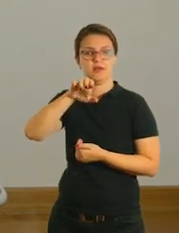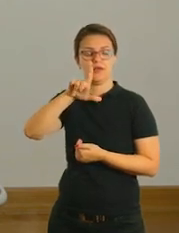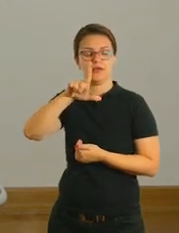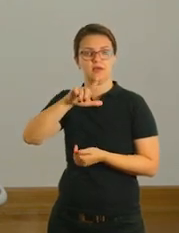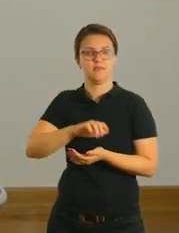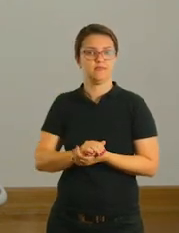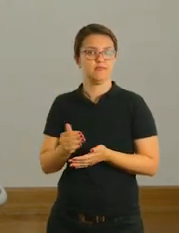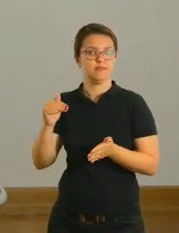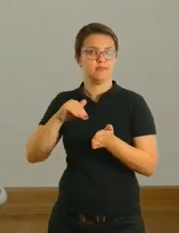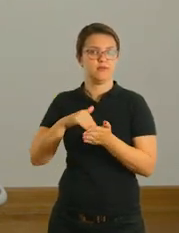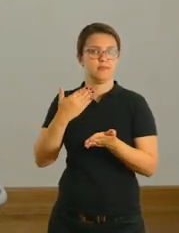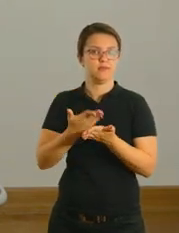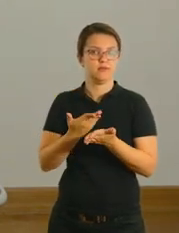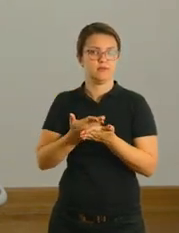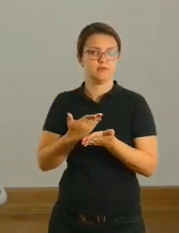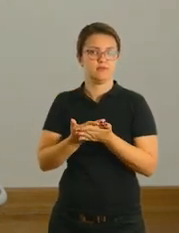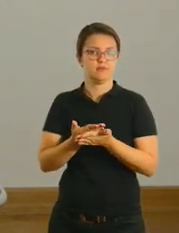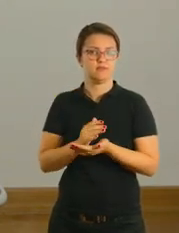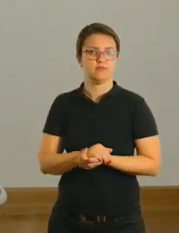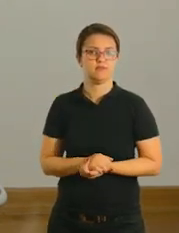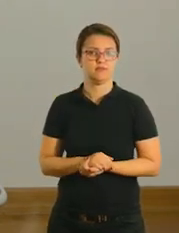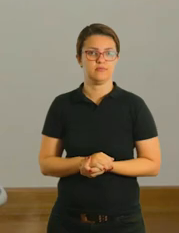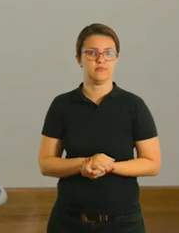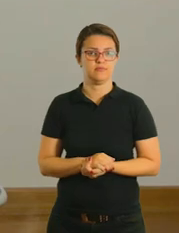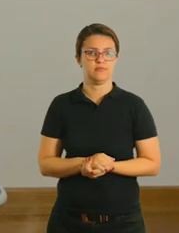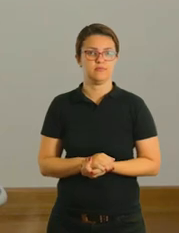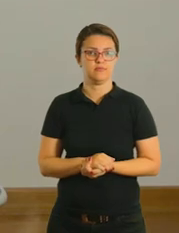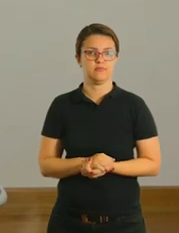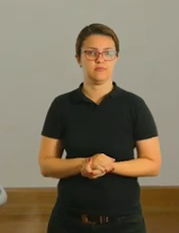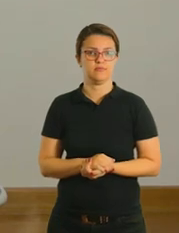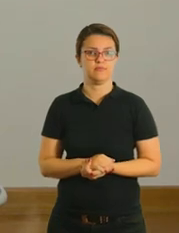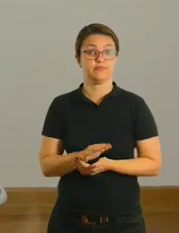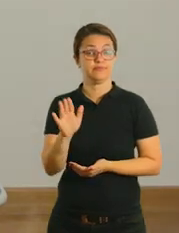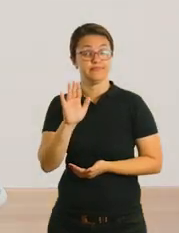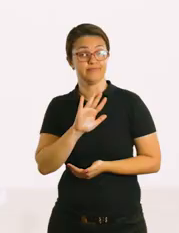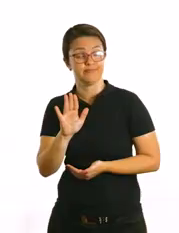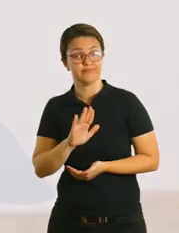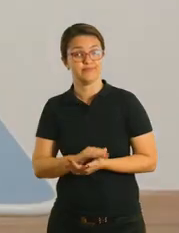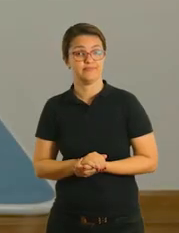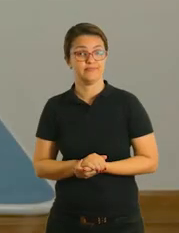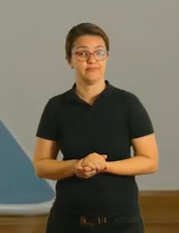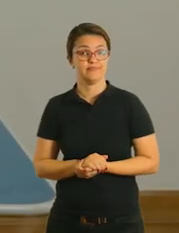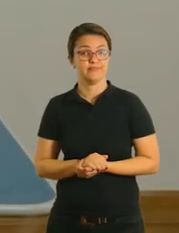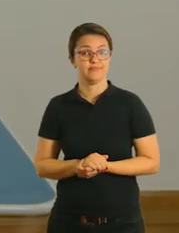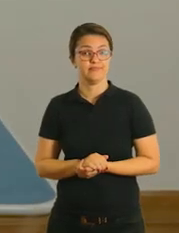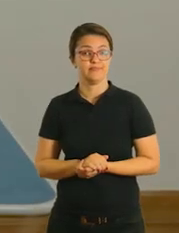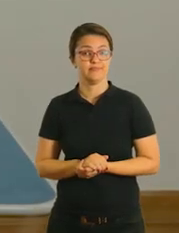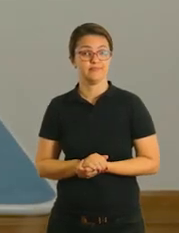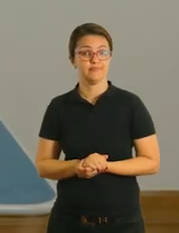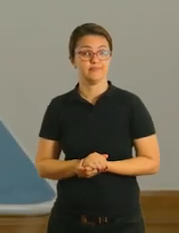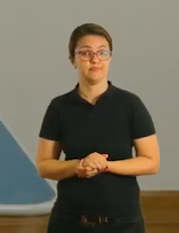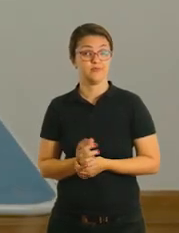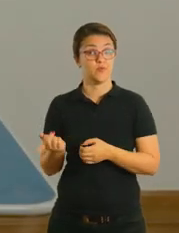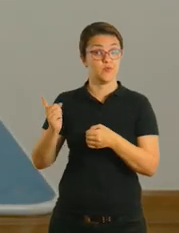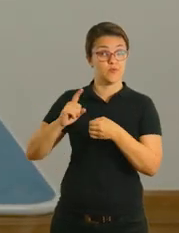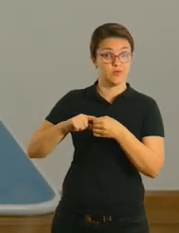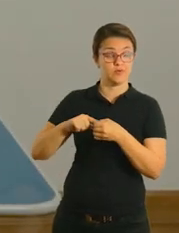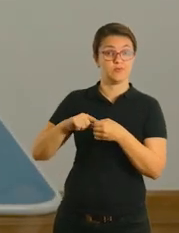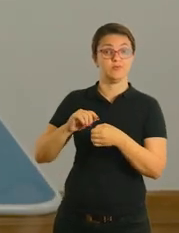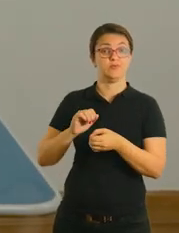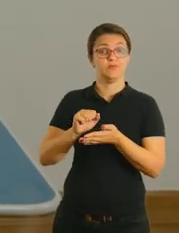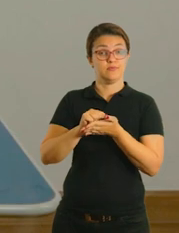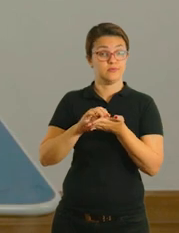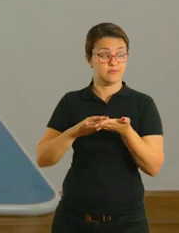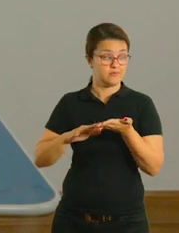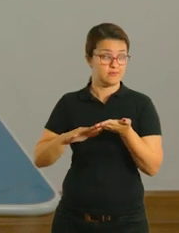atividades das seguintes séries. Até a próxima aula. See you the next class. Olá, pessoal. Hello. Estamos